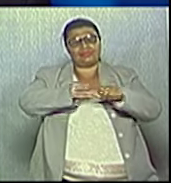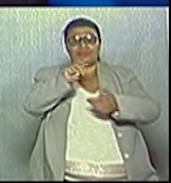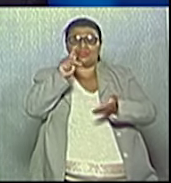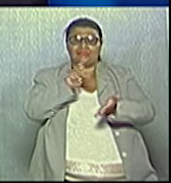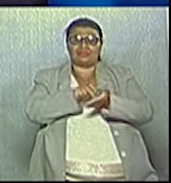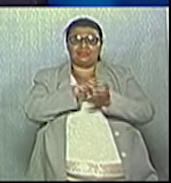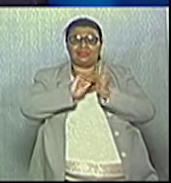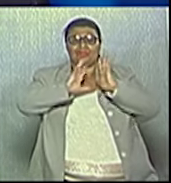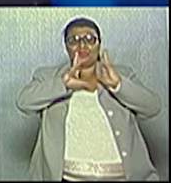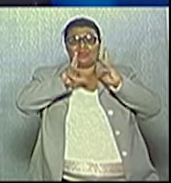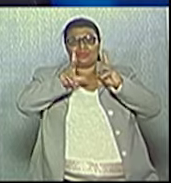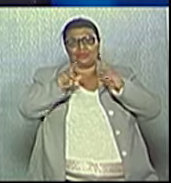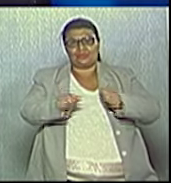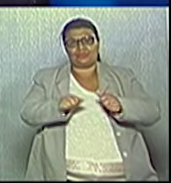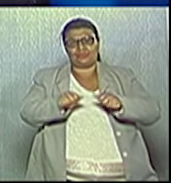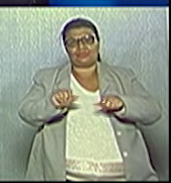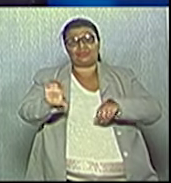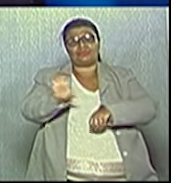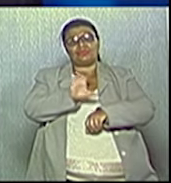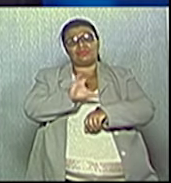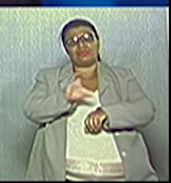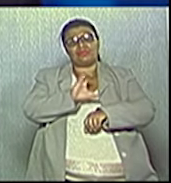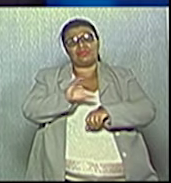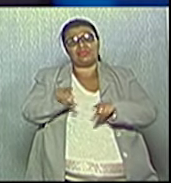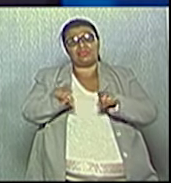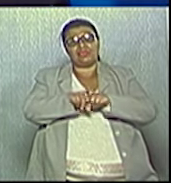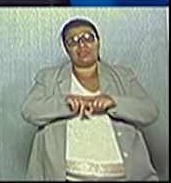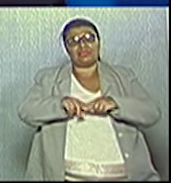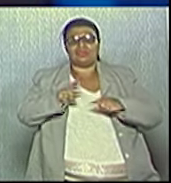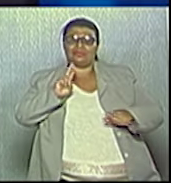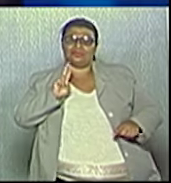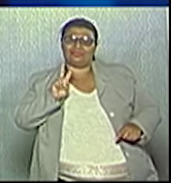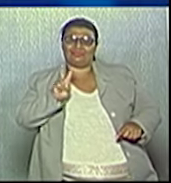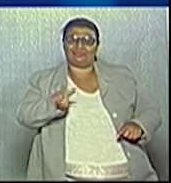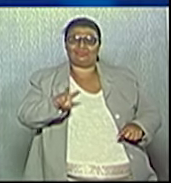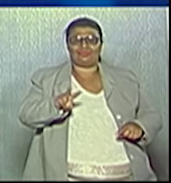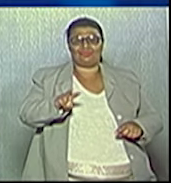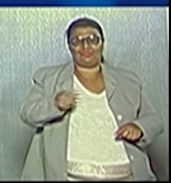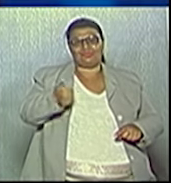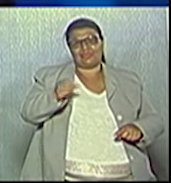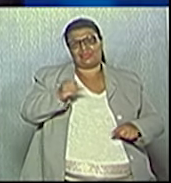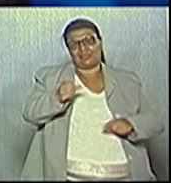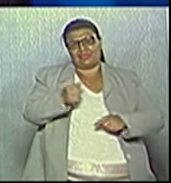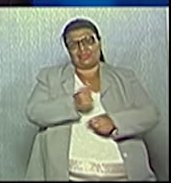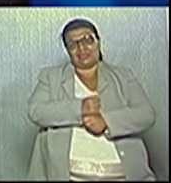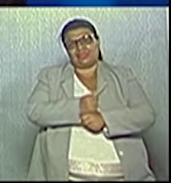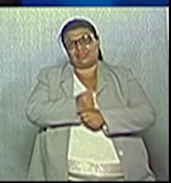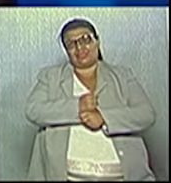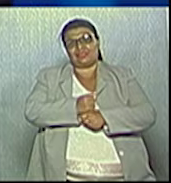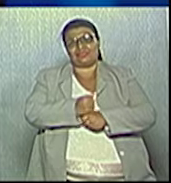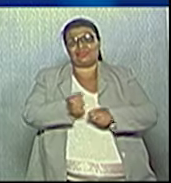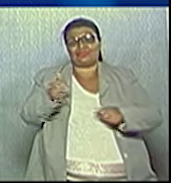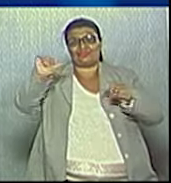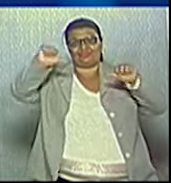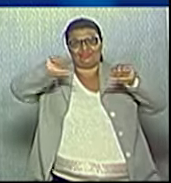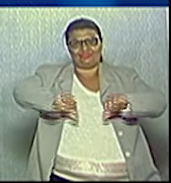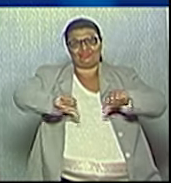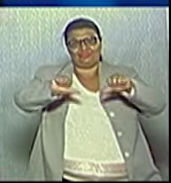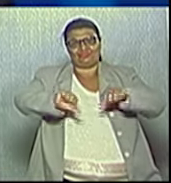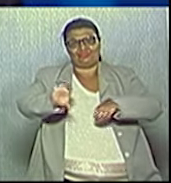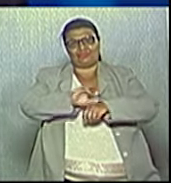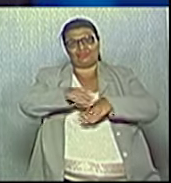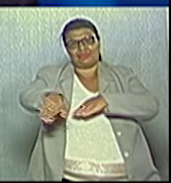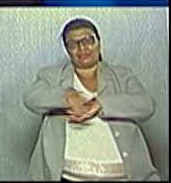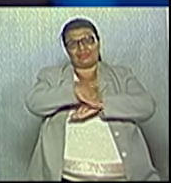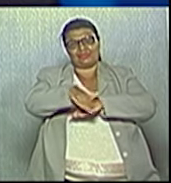mudar, sobretudo, a relação com o comércio. Nós estamos assistindo, nos últimos 16 anos, a morte do comércio de rua por